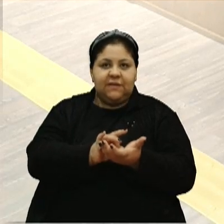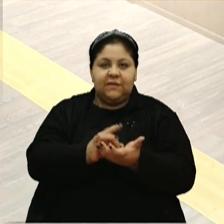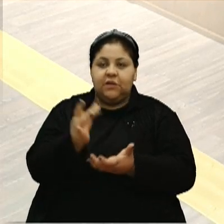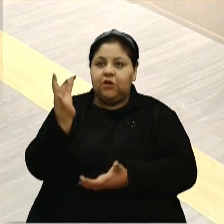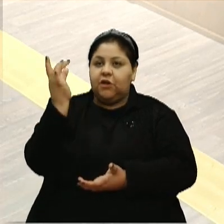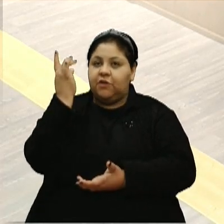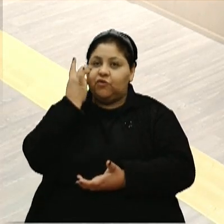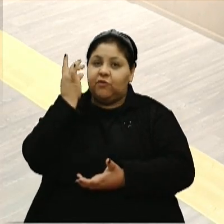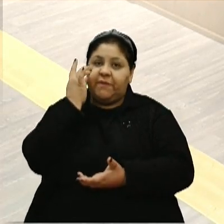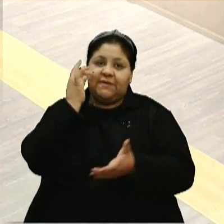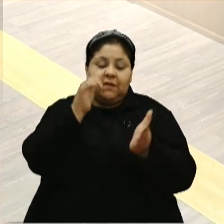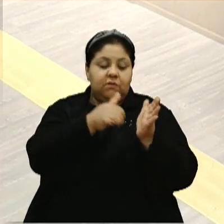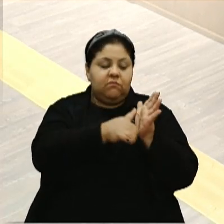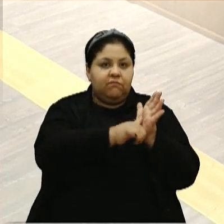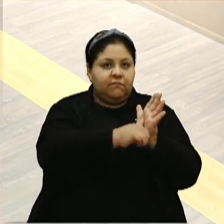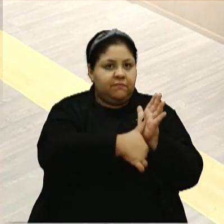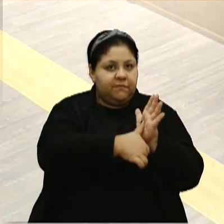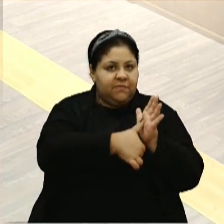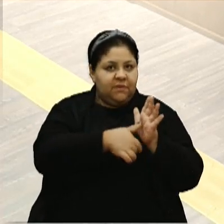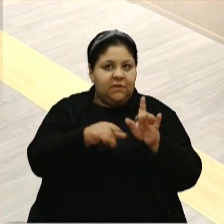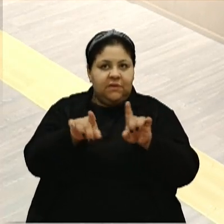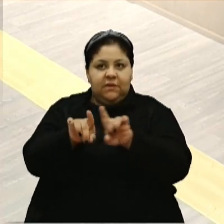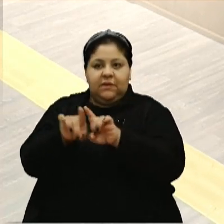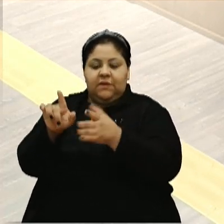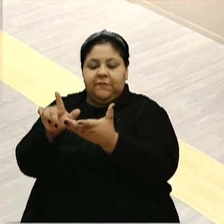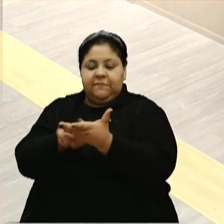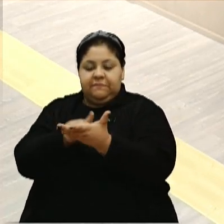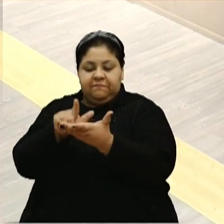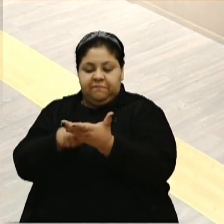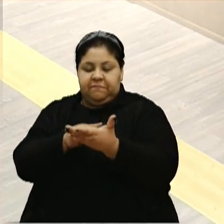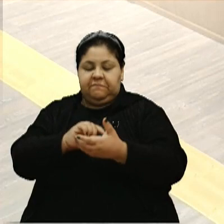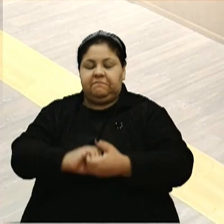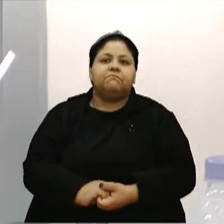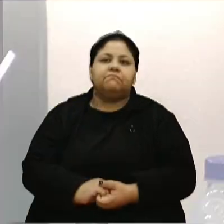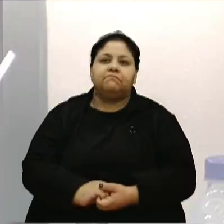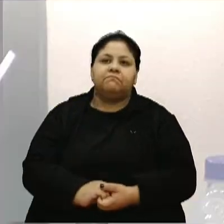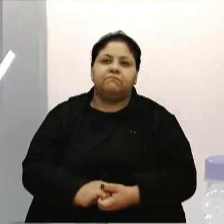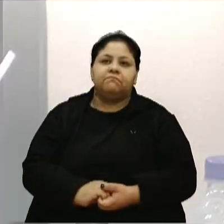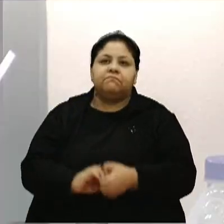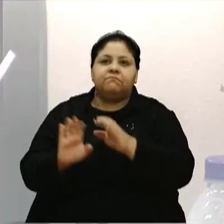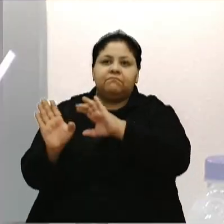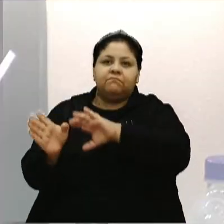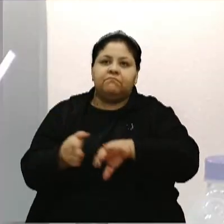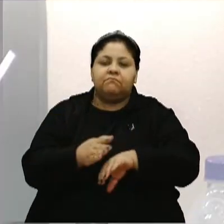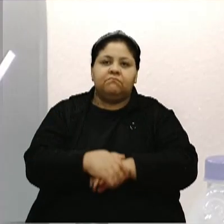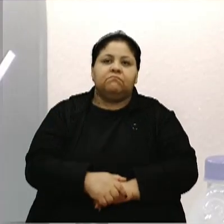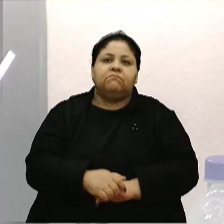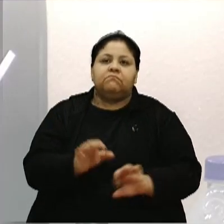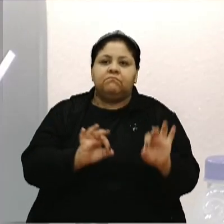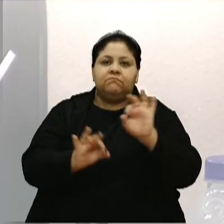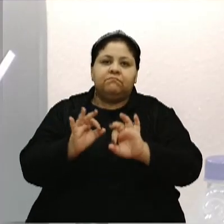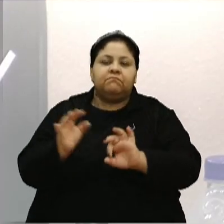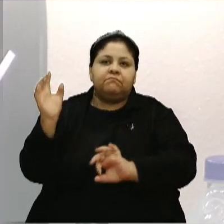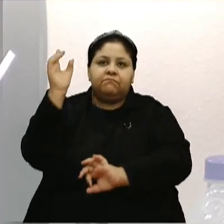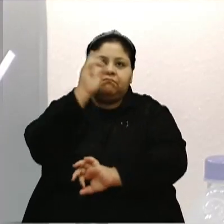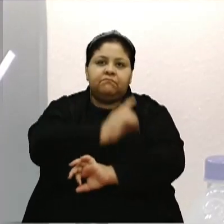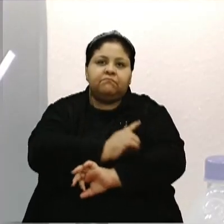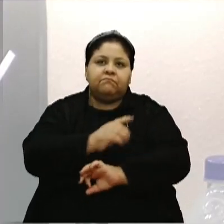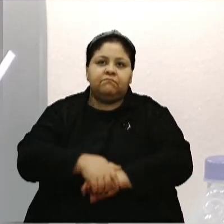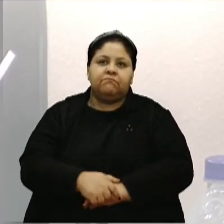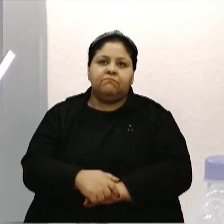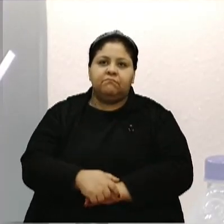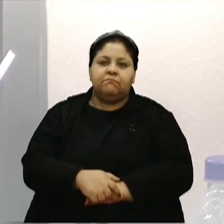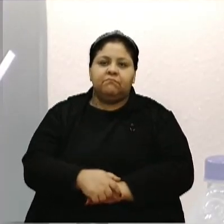presenças no terminal eletrônico e também no livro de presenças. Passemos à ordem do dia.